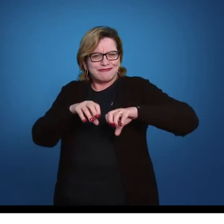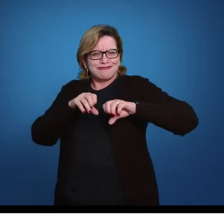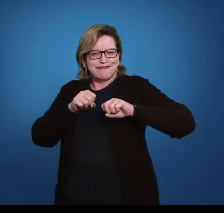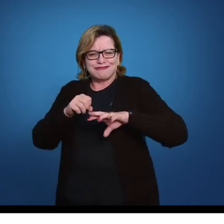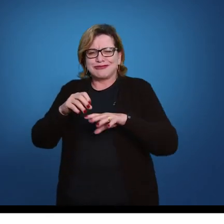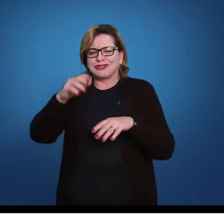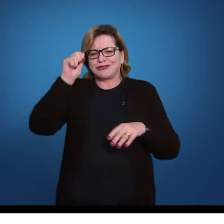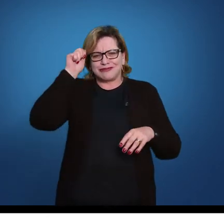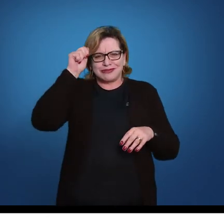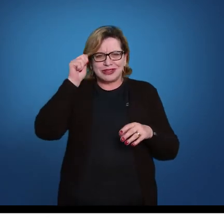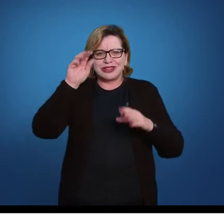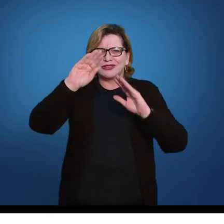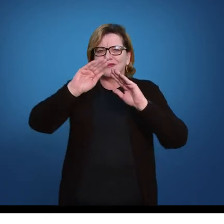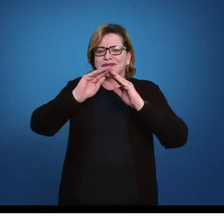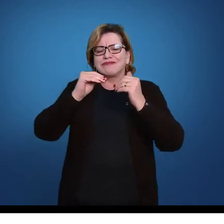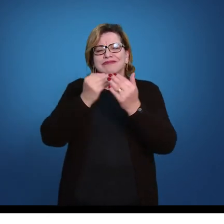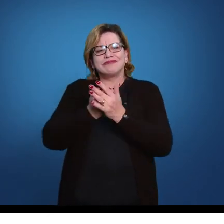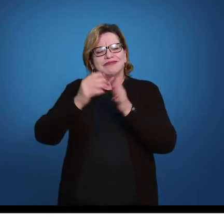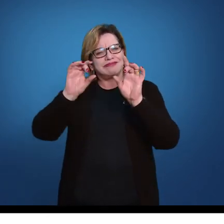escola especializada.